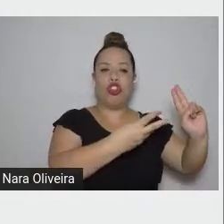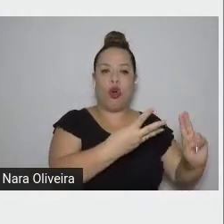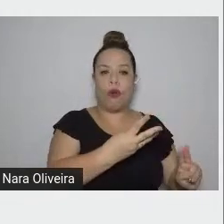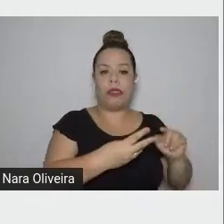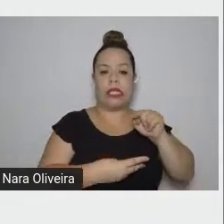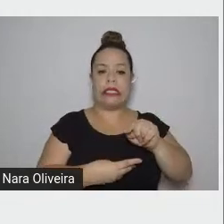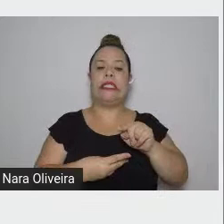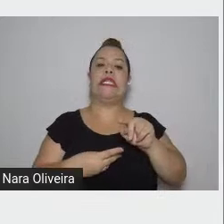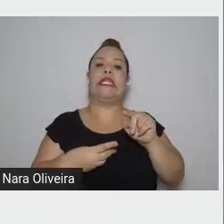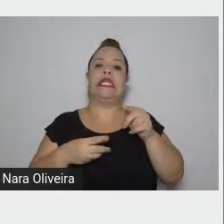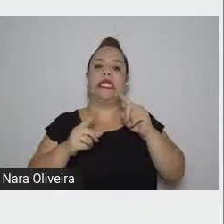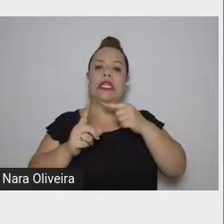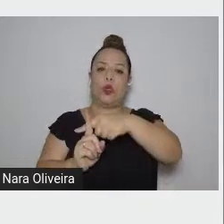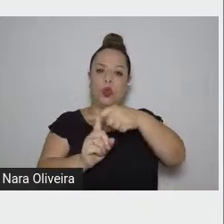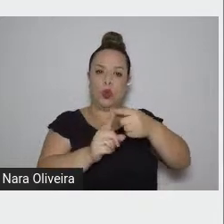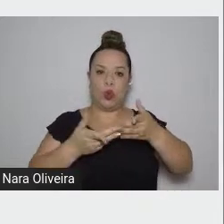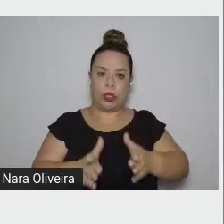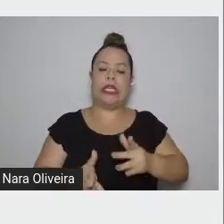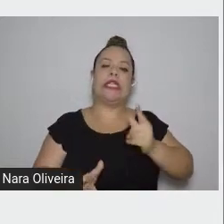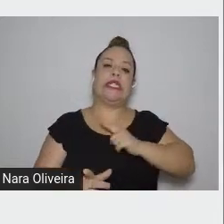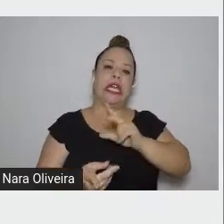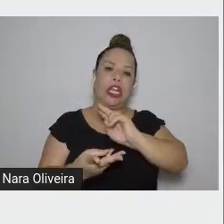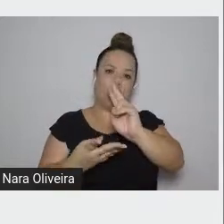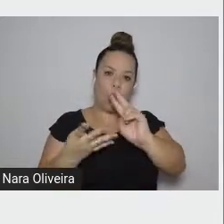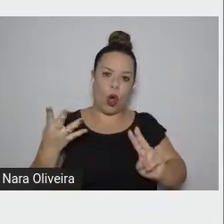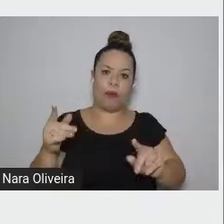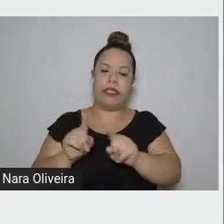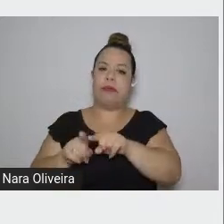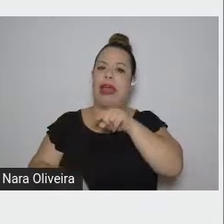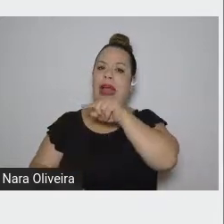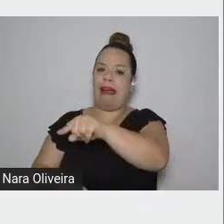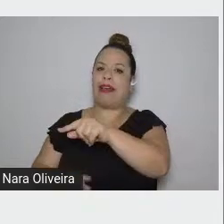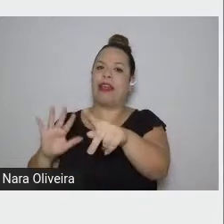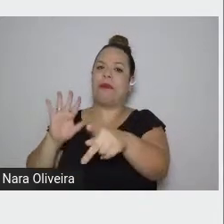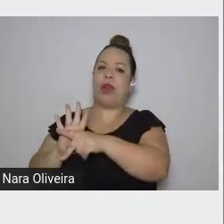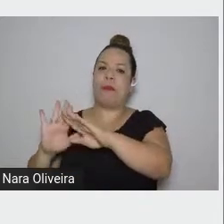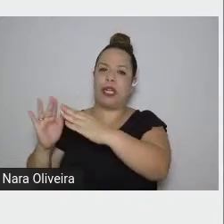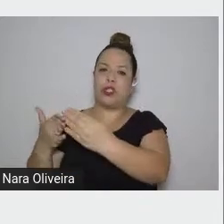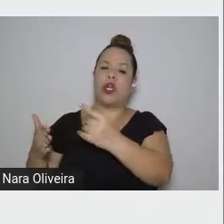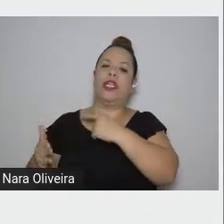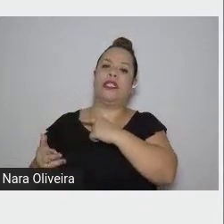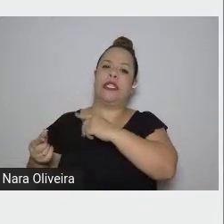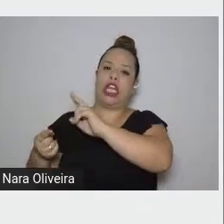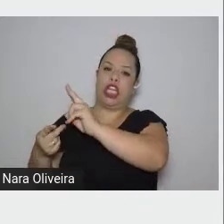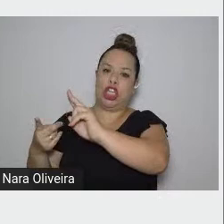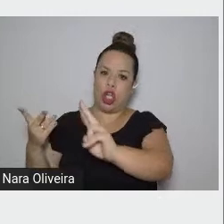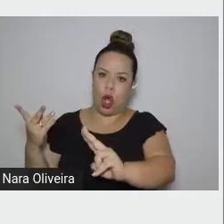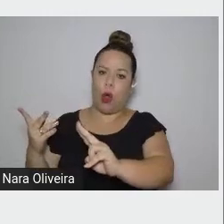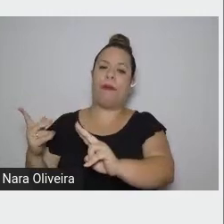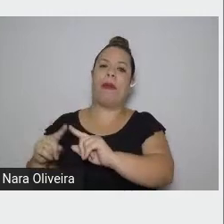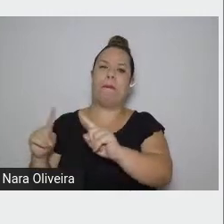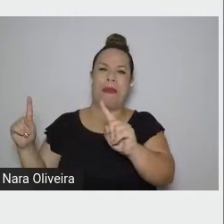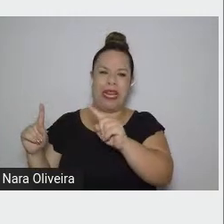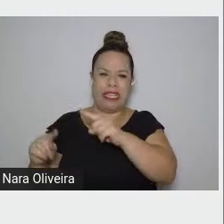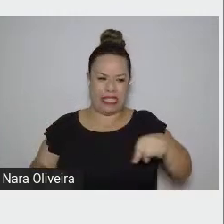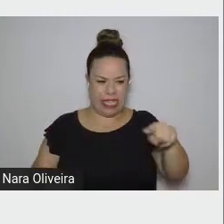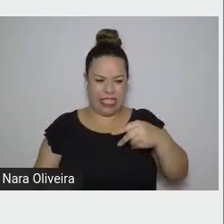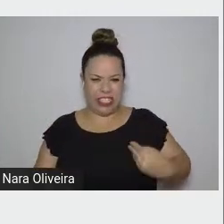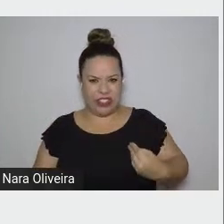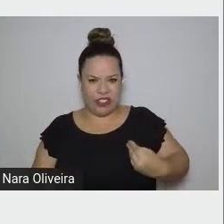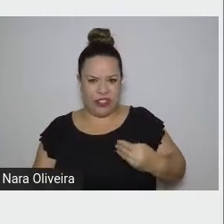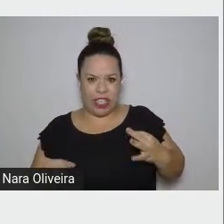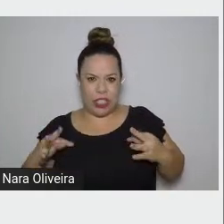todas as vidas. Cada nome oculta uma vida, e essa